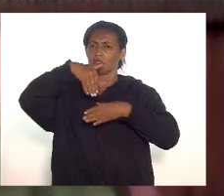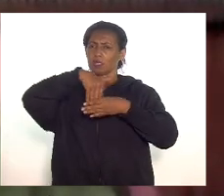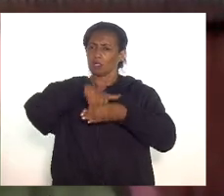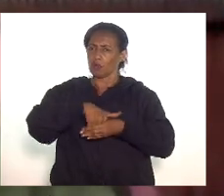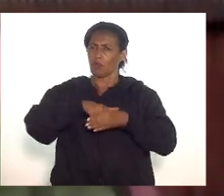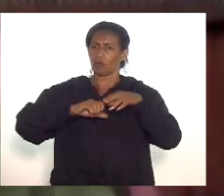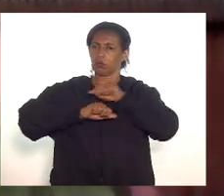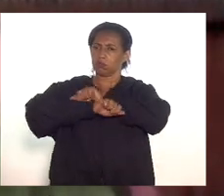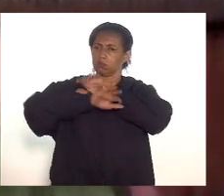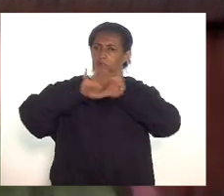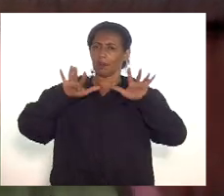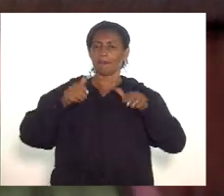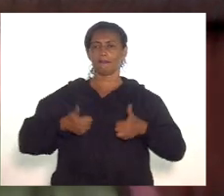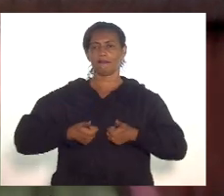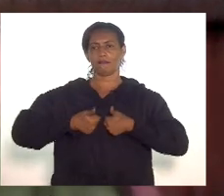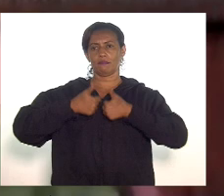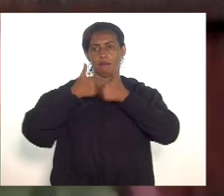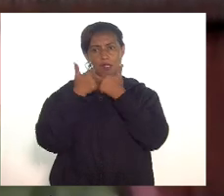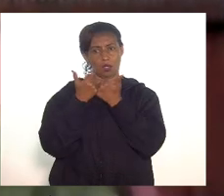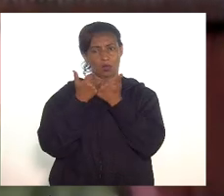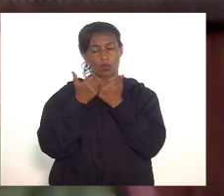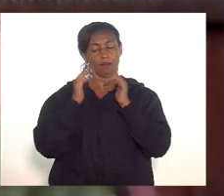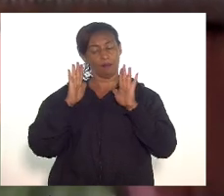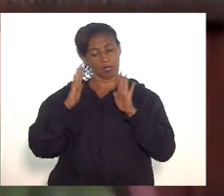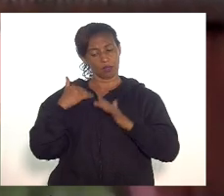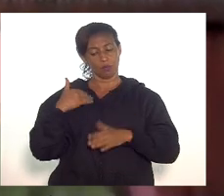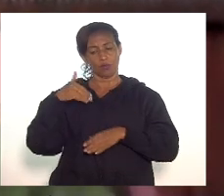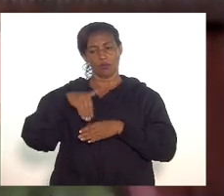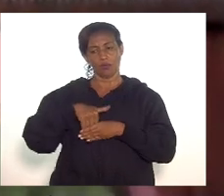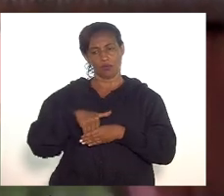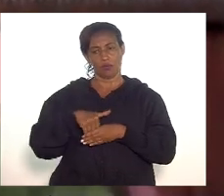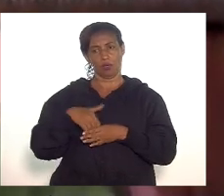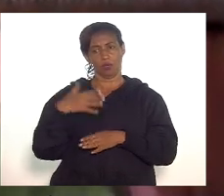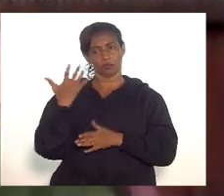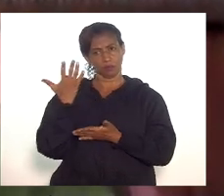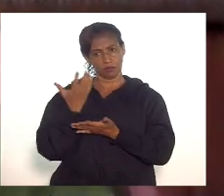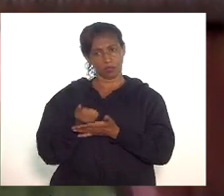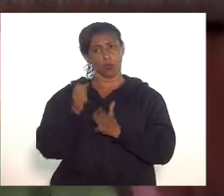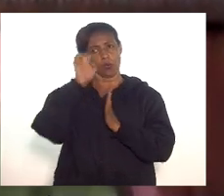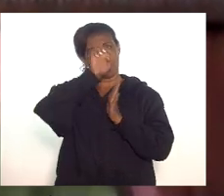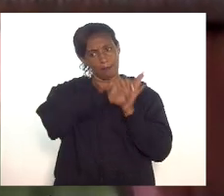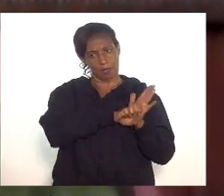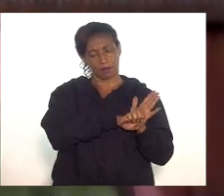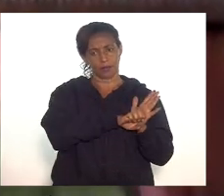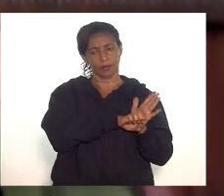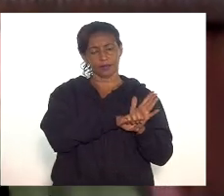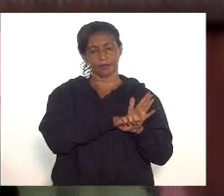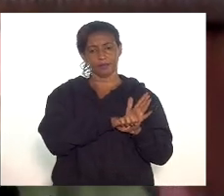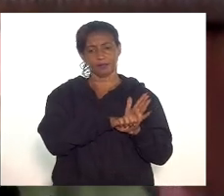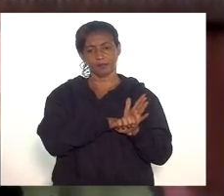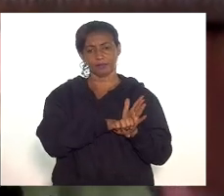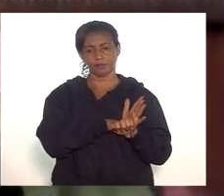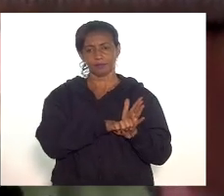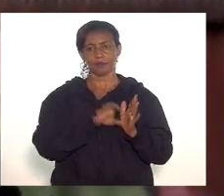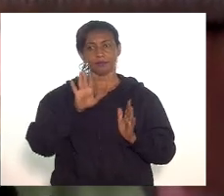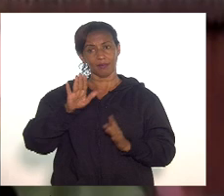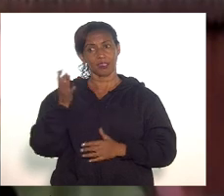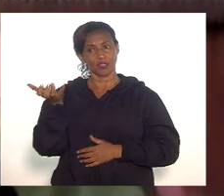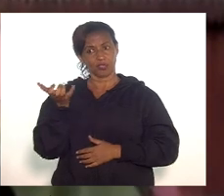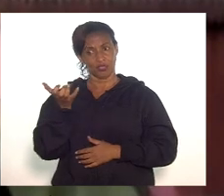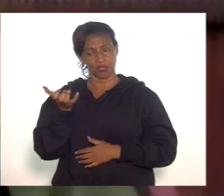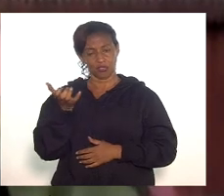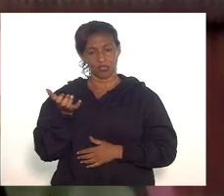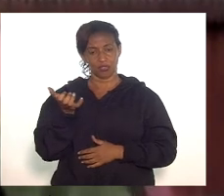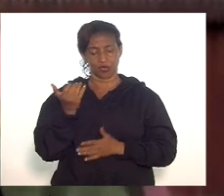muito melhor embasada. Sendo assim, o meu voto é favorável com emendas, mas quero ressaltar